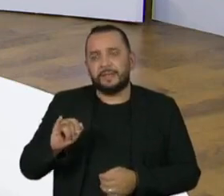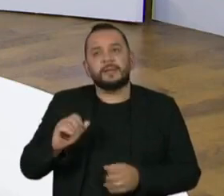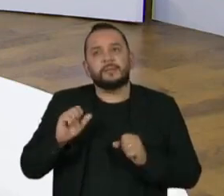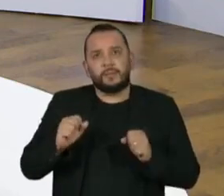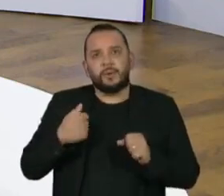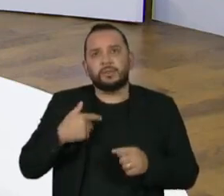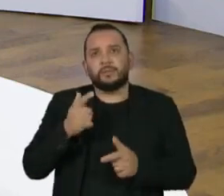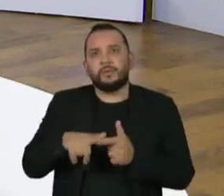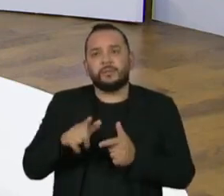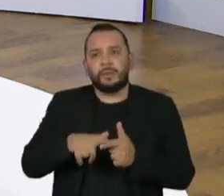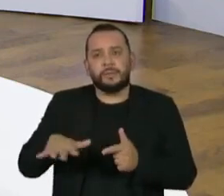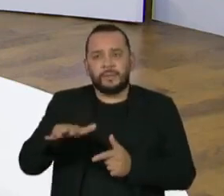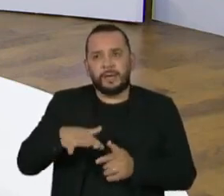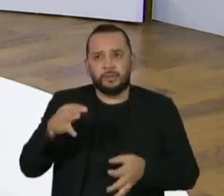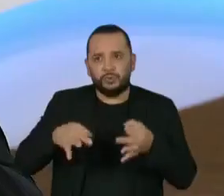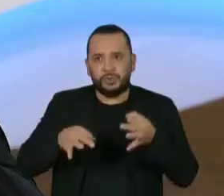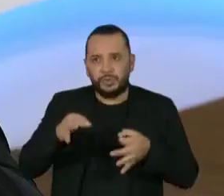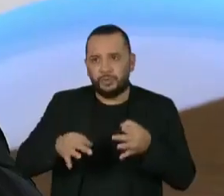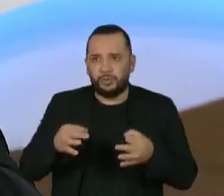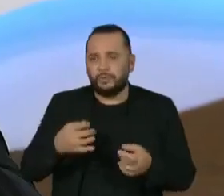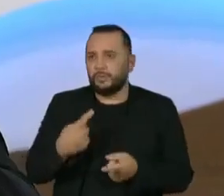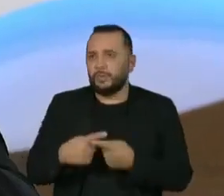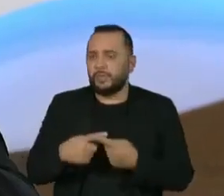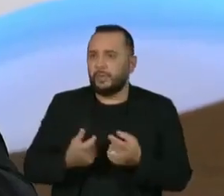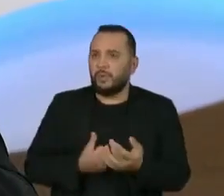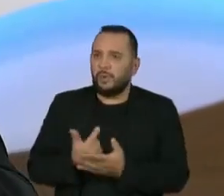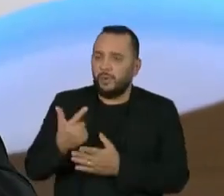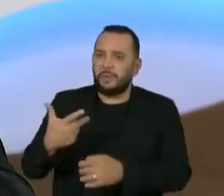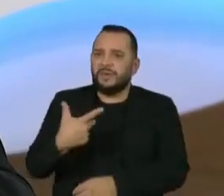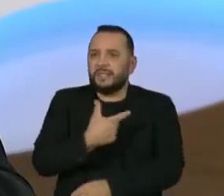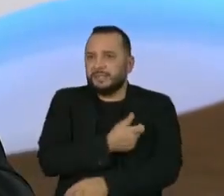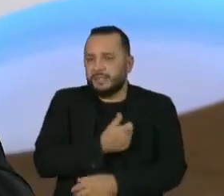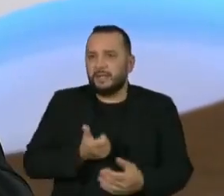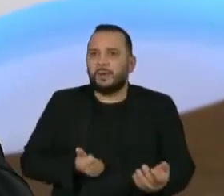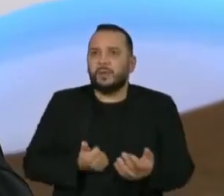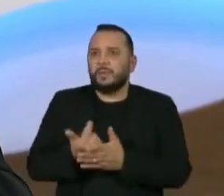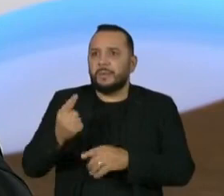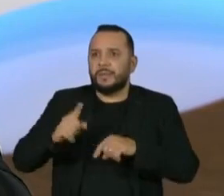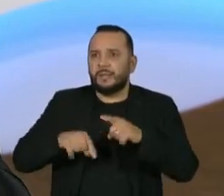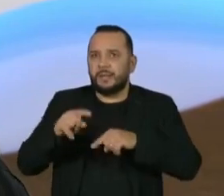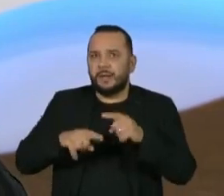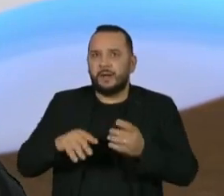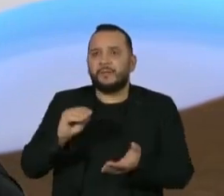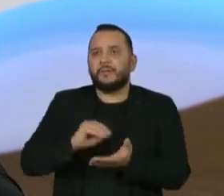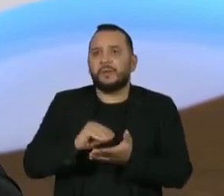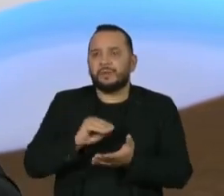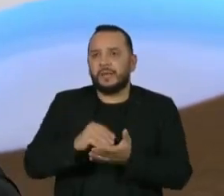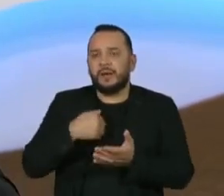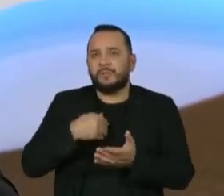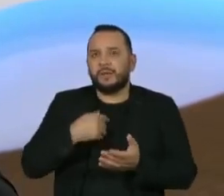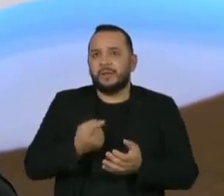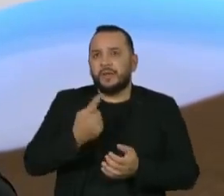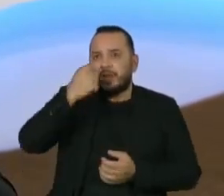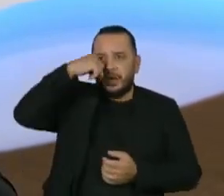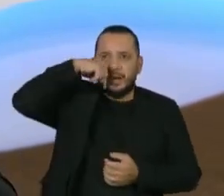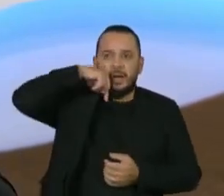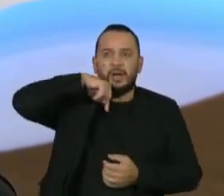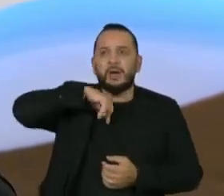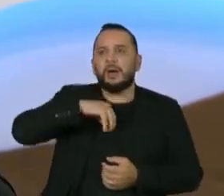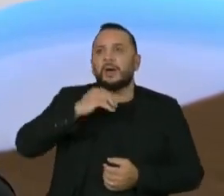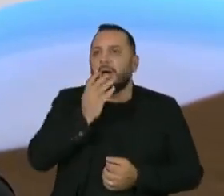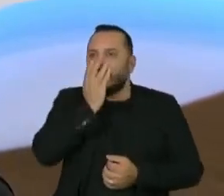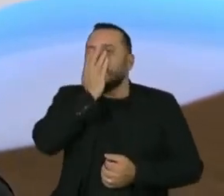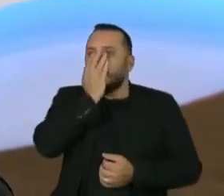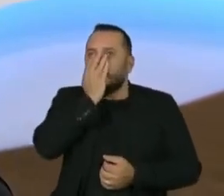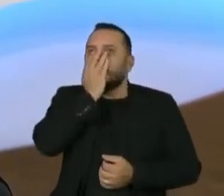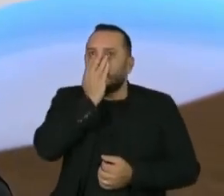jurídica para a compra de vacinas, para a compra de insumos, faltava remédio de sedação para a gente entubada em CTI, a minha